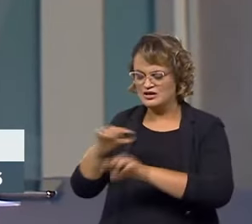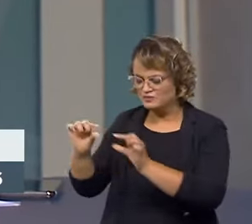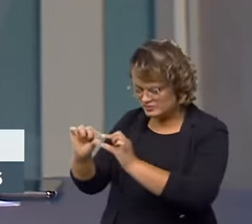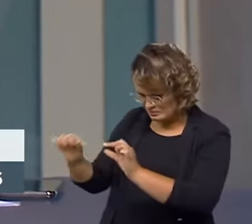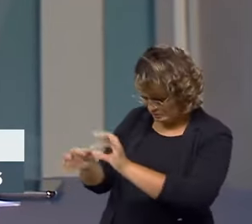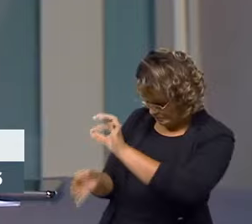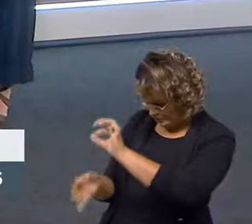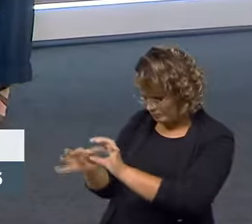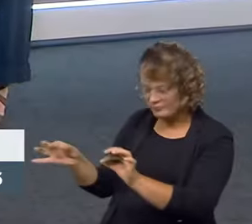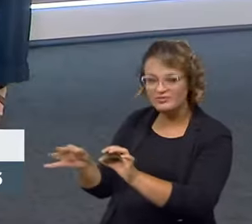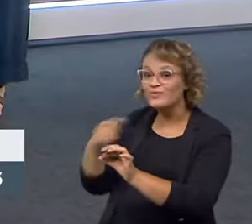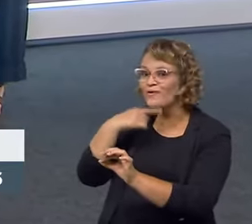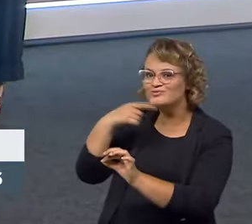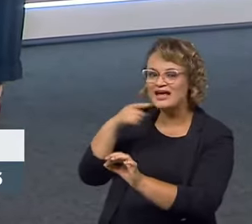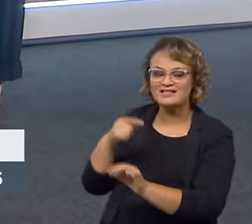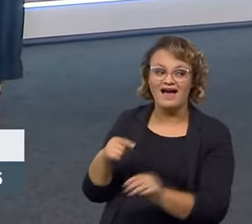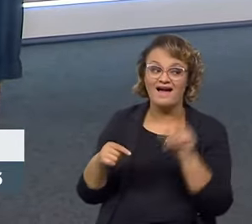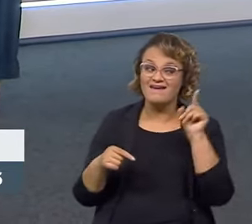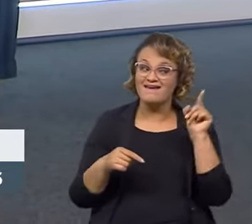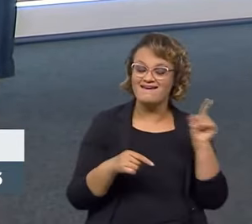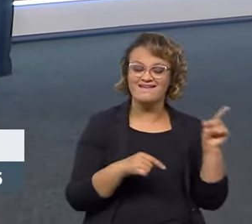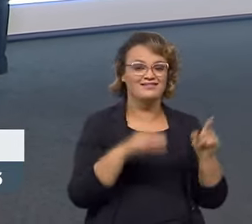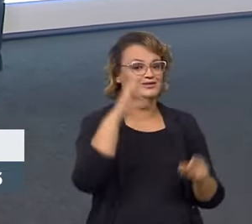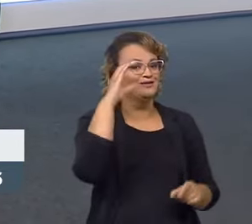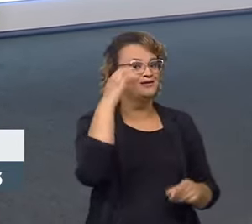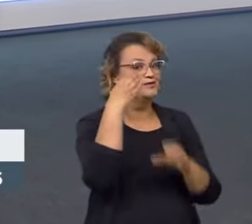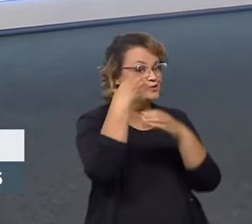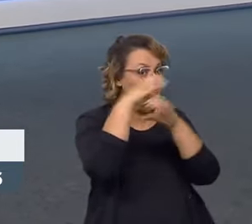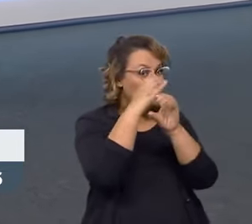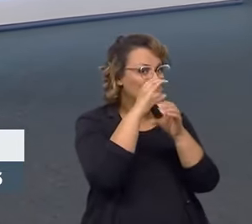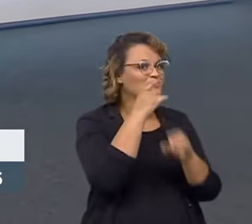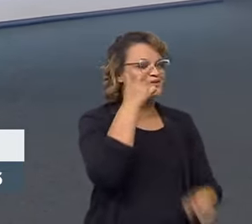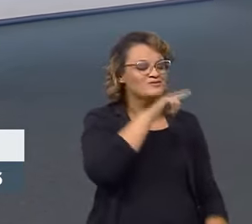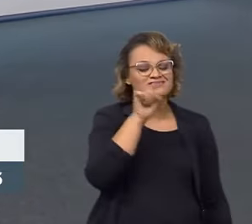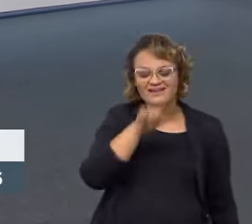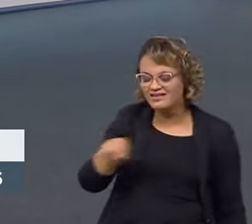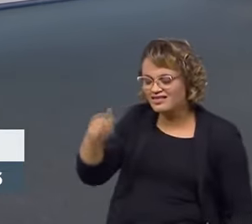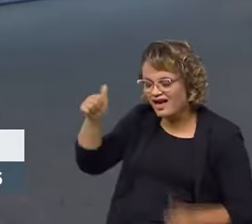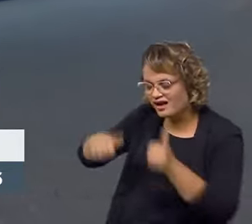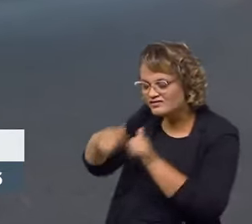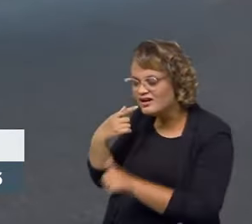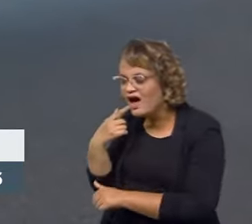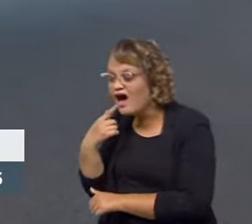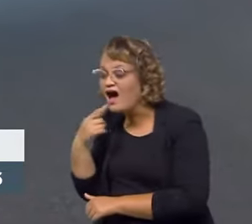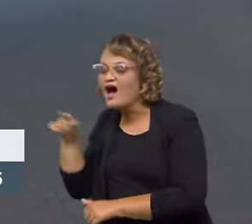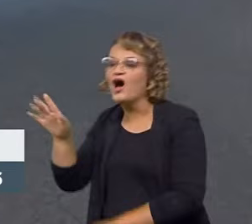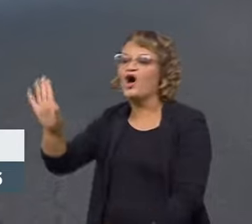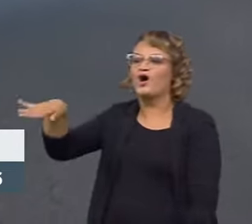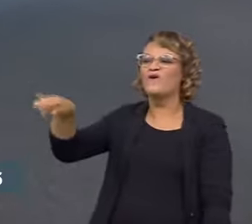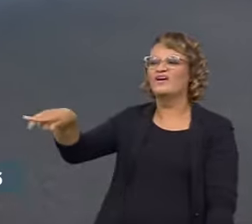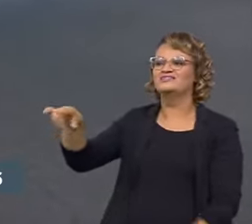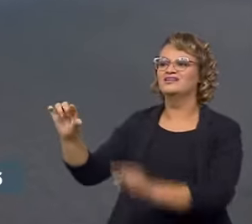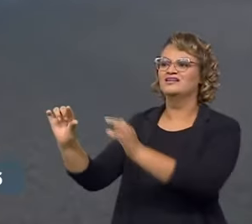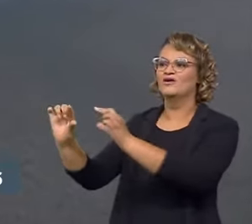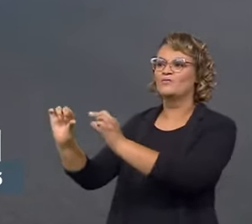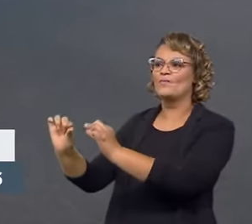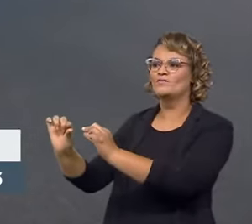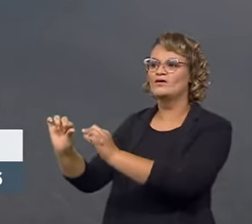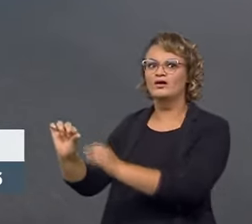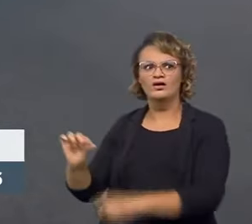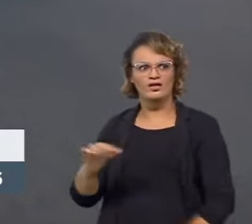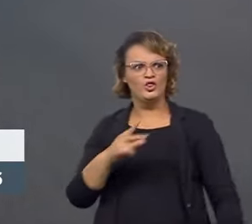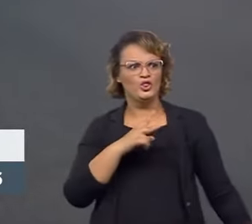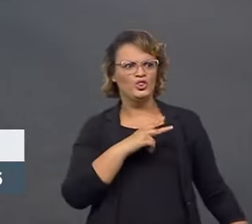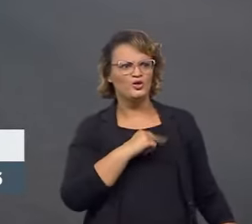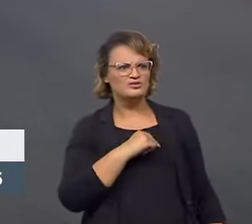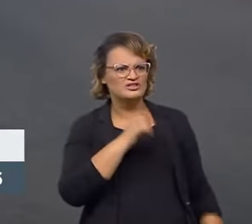medir essa espessura. Você precisa de instrumentos sofisticados, com laser, para você com precisão determinar essa medida. E essa pequena empresa não